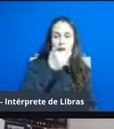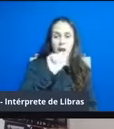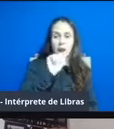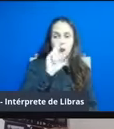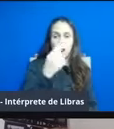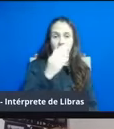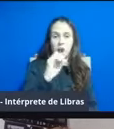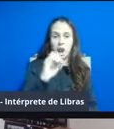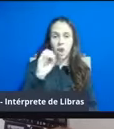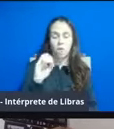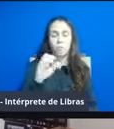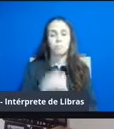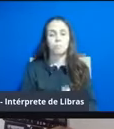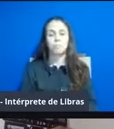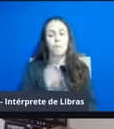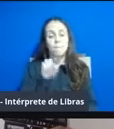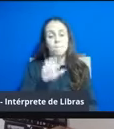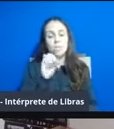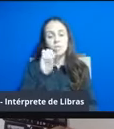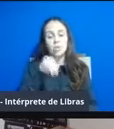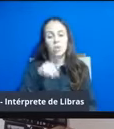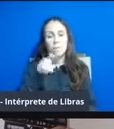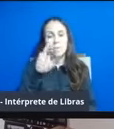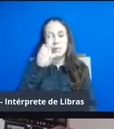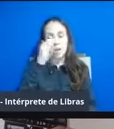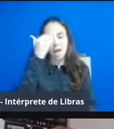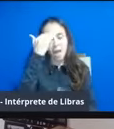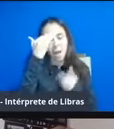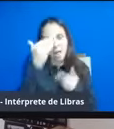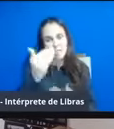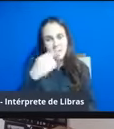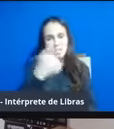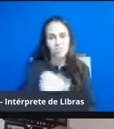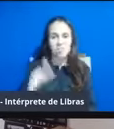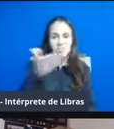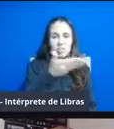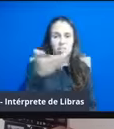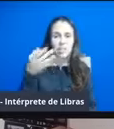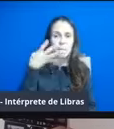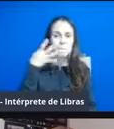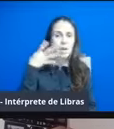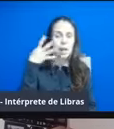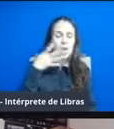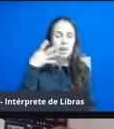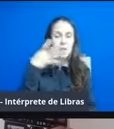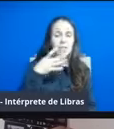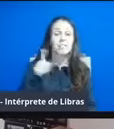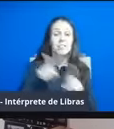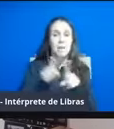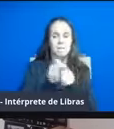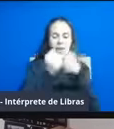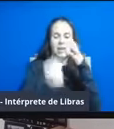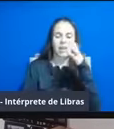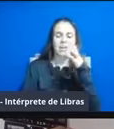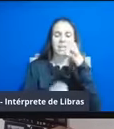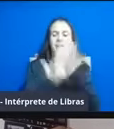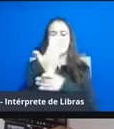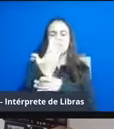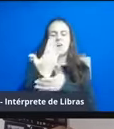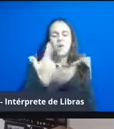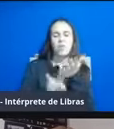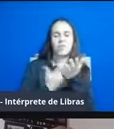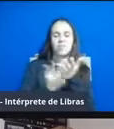A gente agradece, então, a fala das envolvidas no projeto e na concepção do livro infantil O Maravilhoso Mundo dos